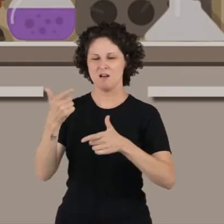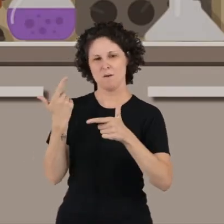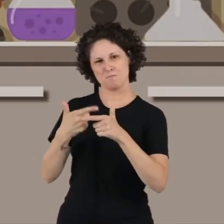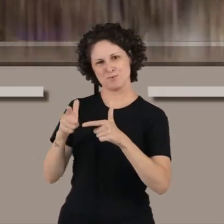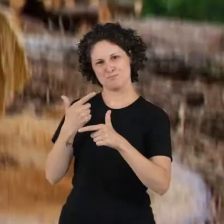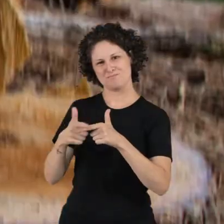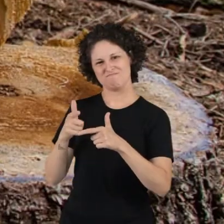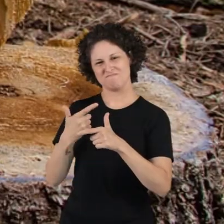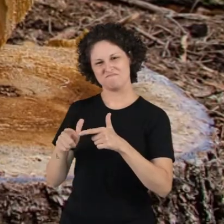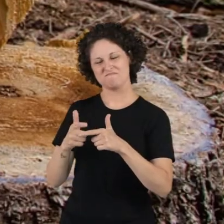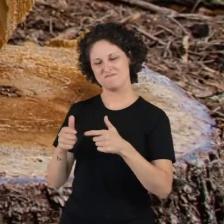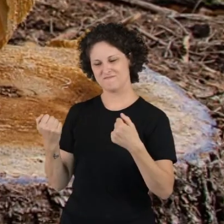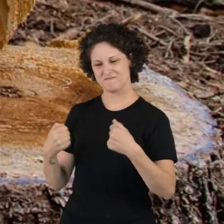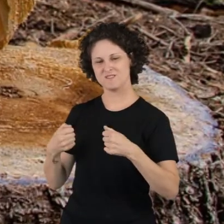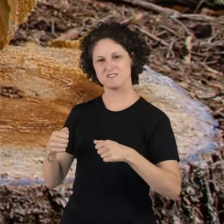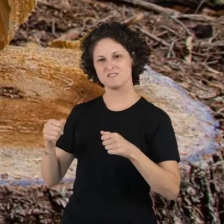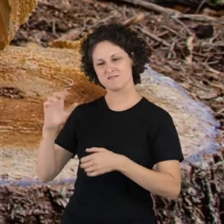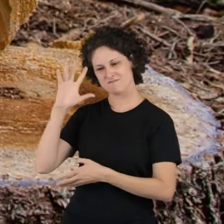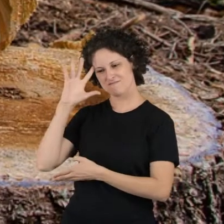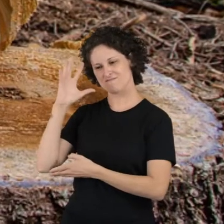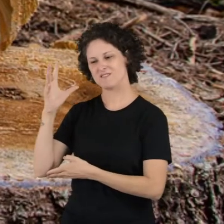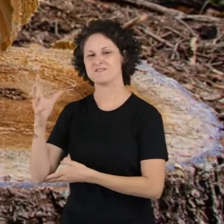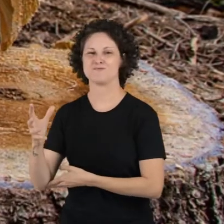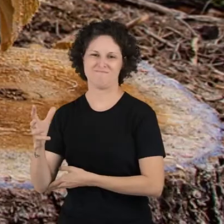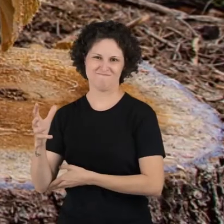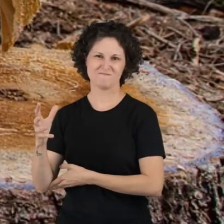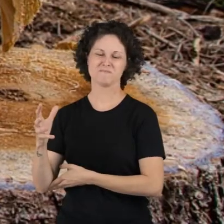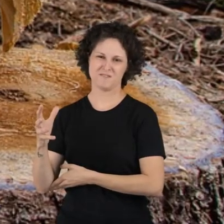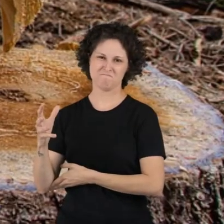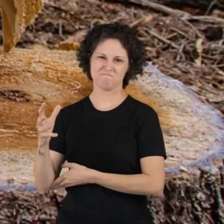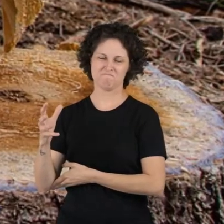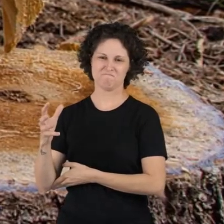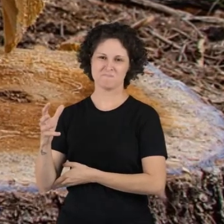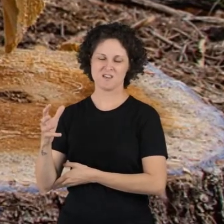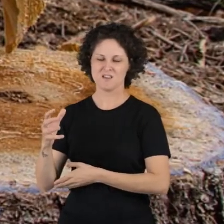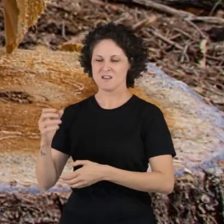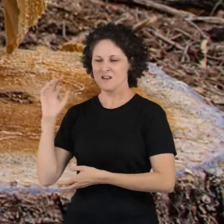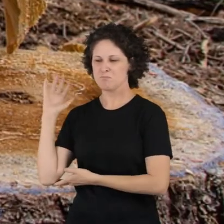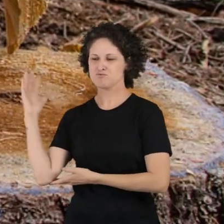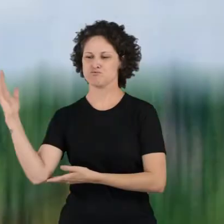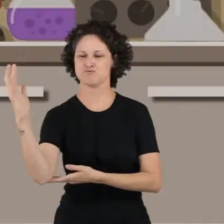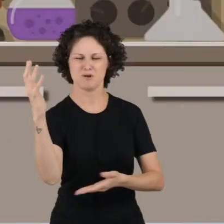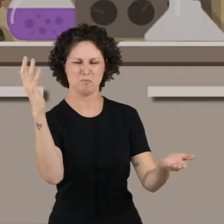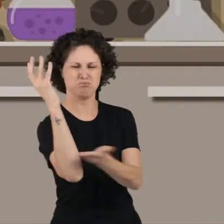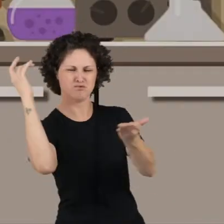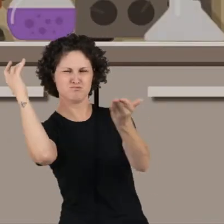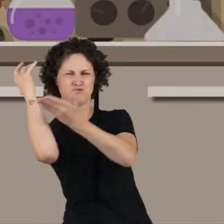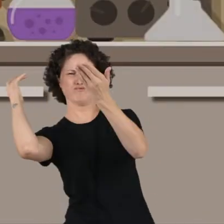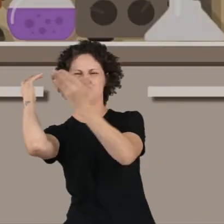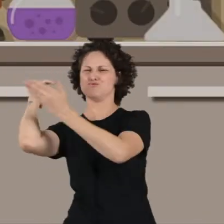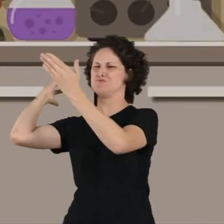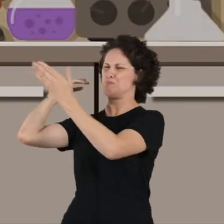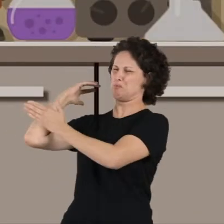graves de todo o mundo, o desmatamento é a retirada total ou parcial de uma parte da vegetação de algum lugar. Pode ocorrer de